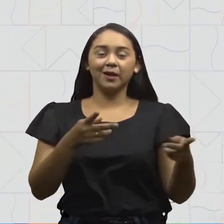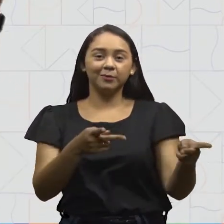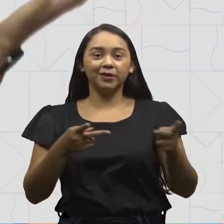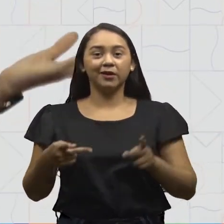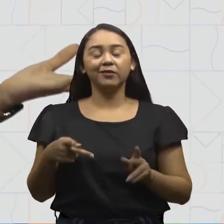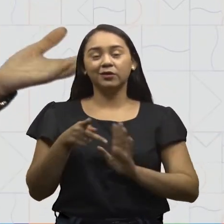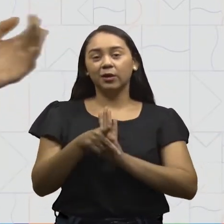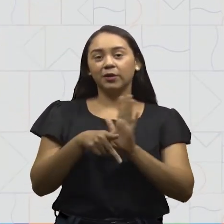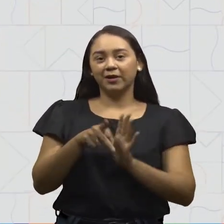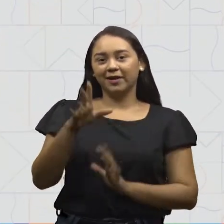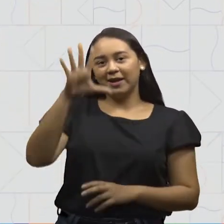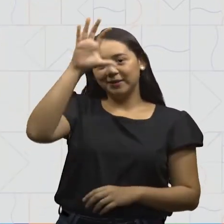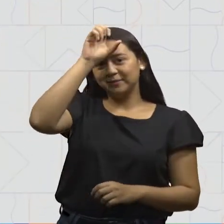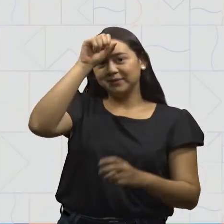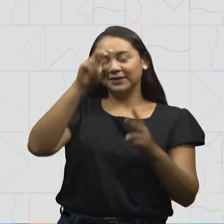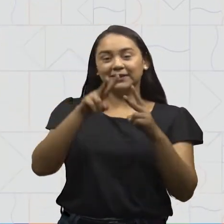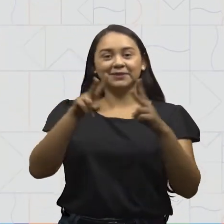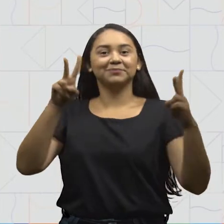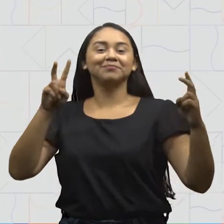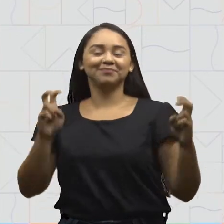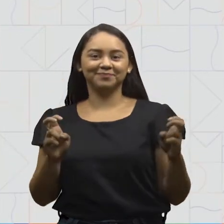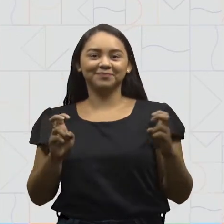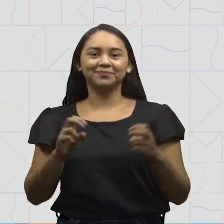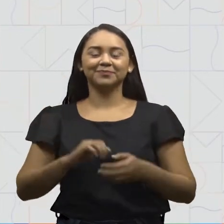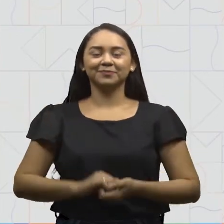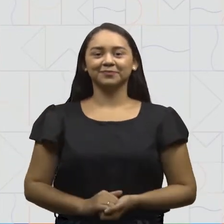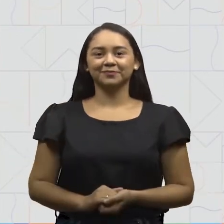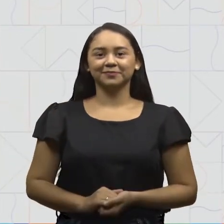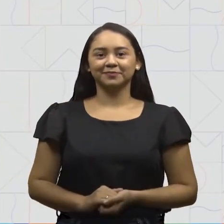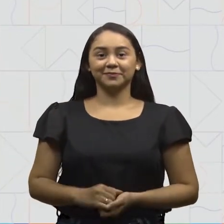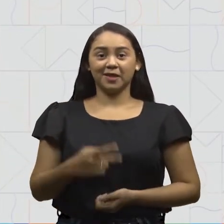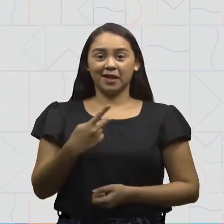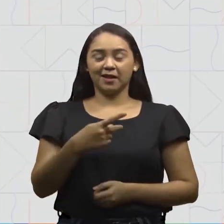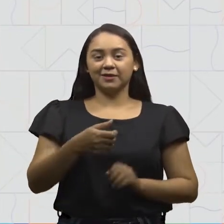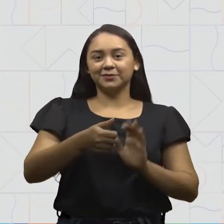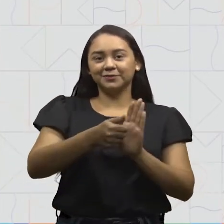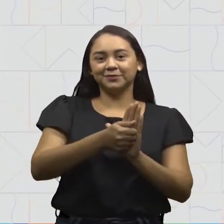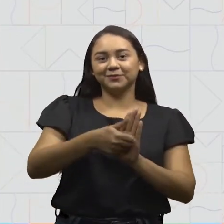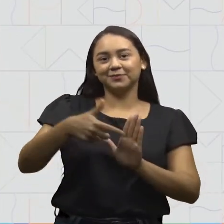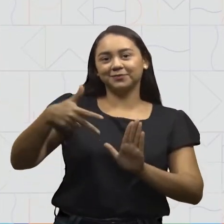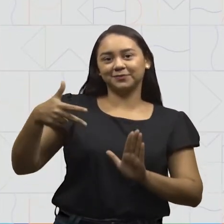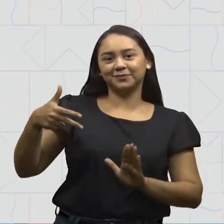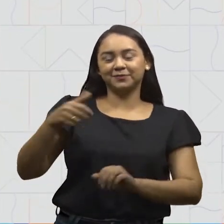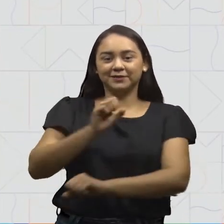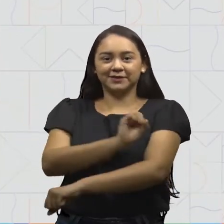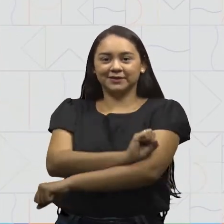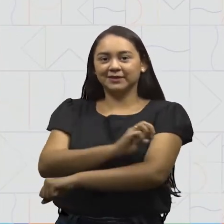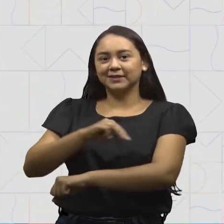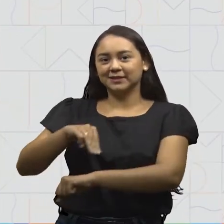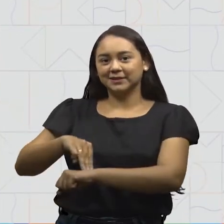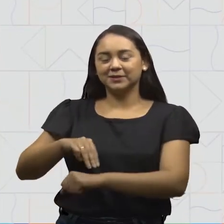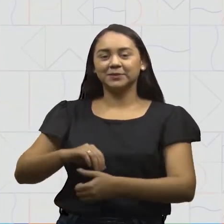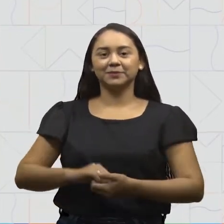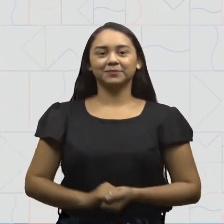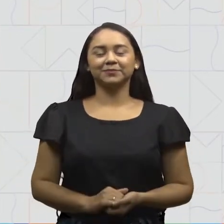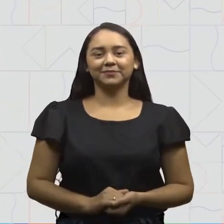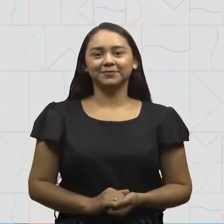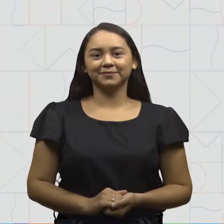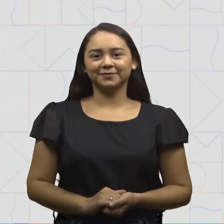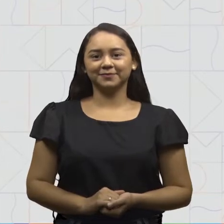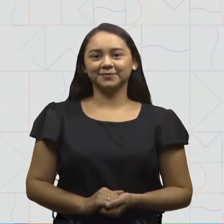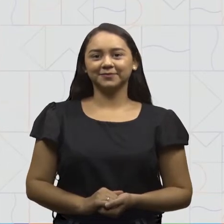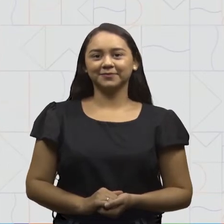Seja bem-vindo ao projeto Aprender Além da Escola do Centro de Mídias e Tecnologias